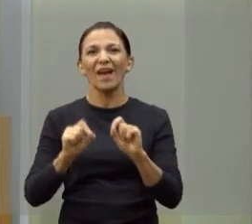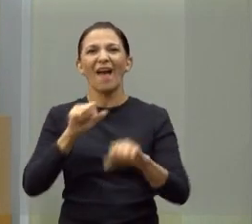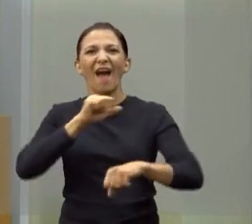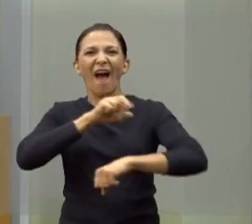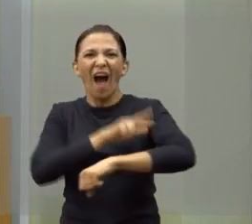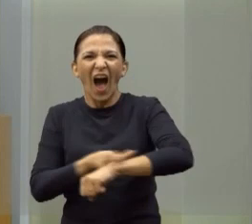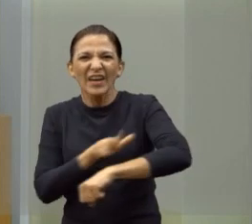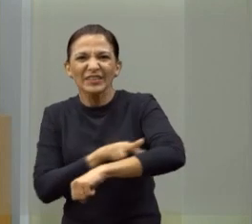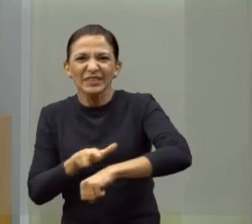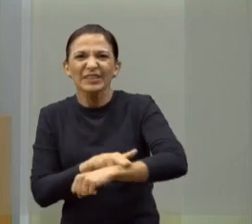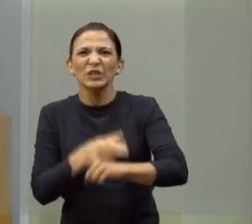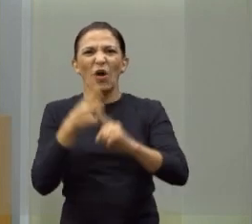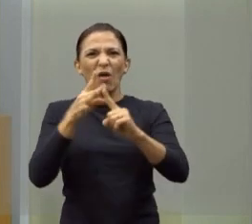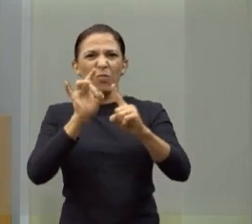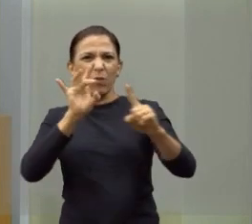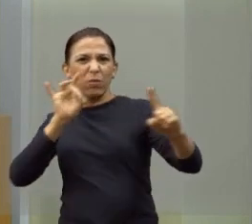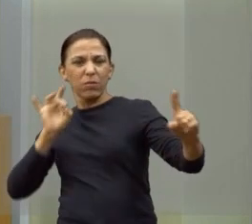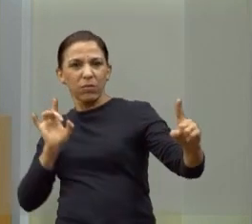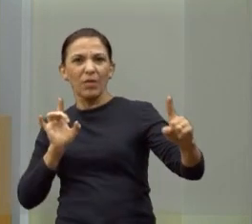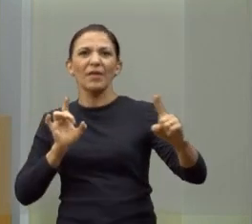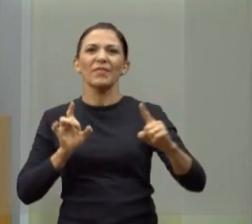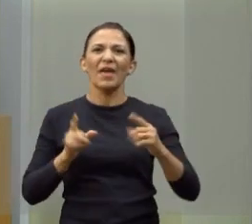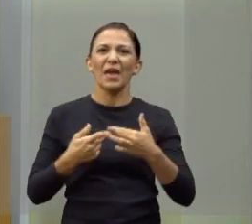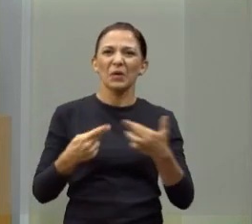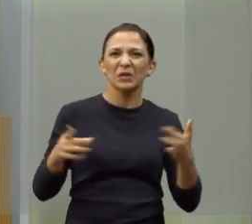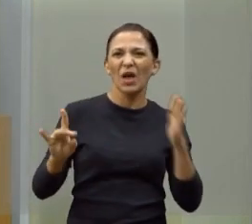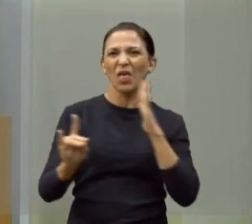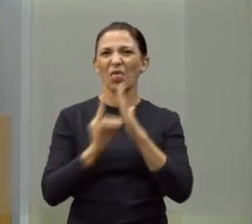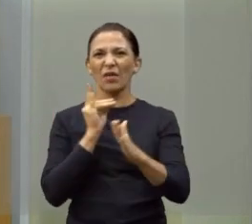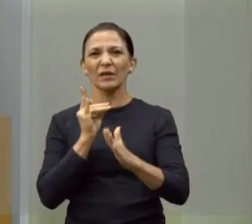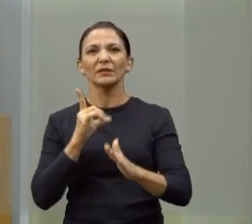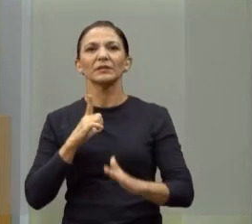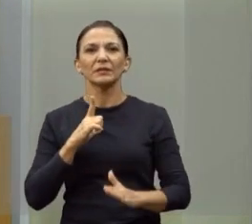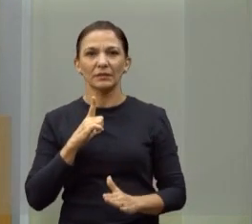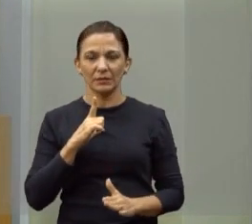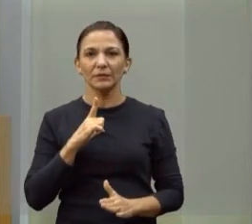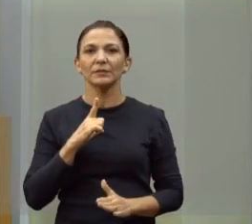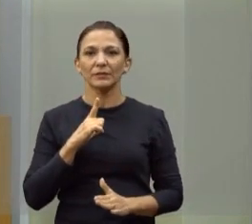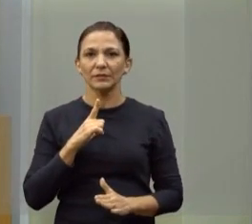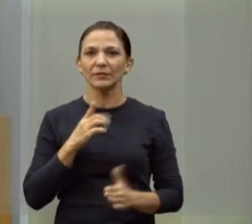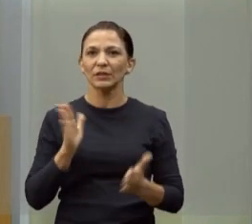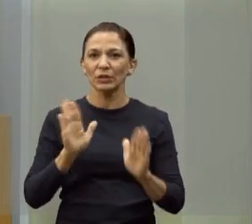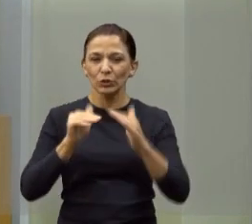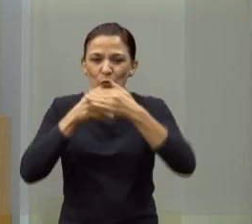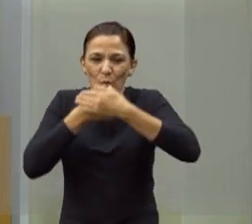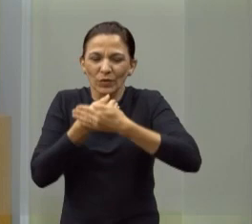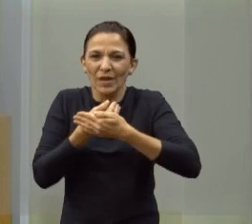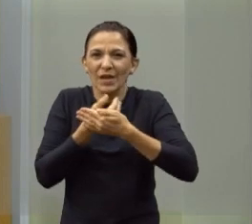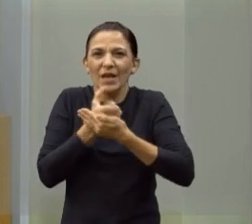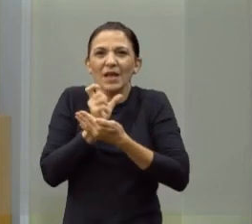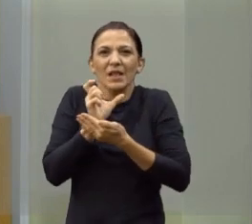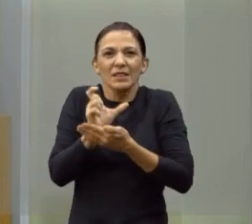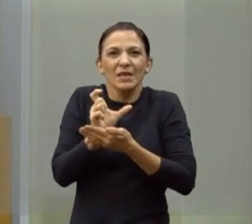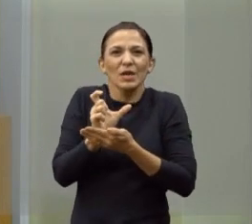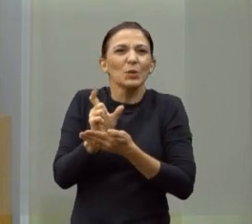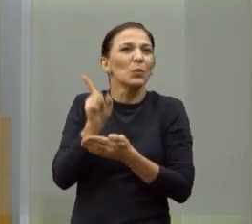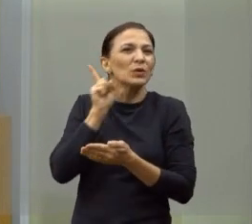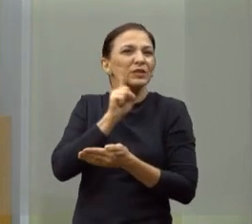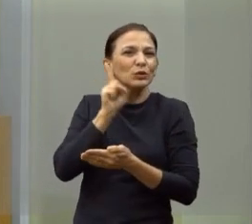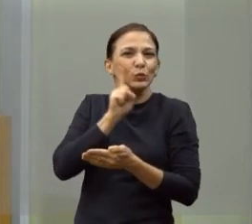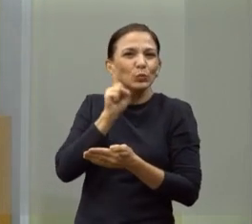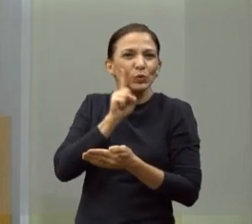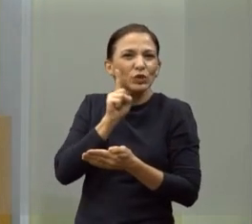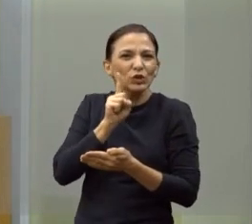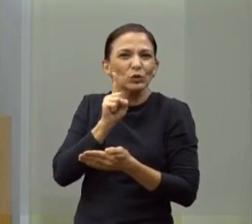racismo, é LGBTfobia, é misoginia. Não dá para a gente ficar se escondendo atrás de termos americanizados para